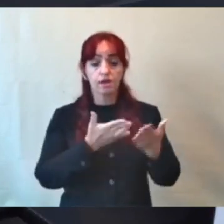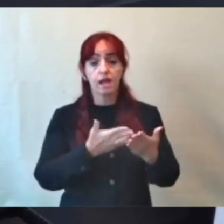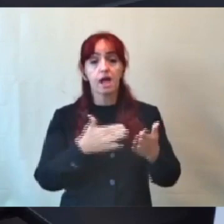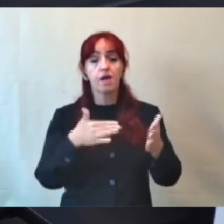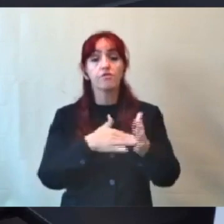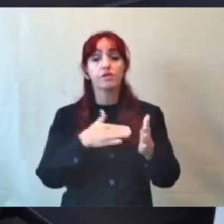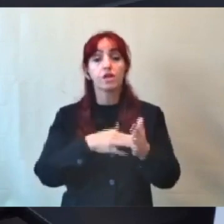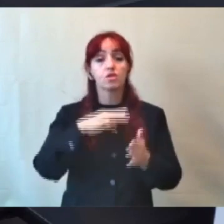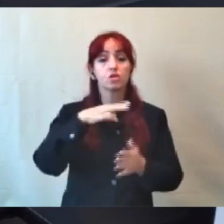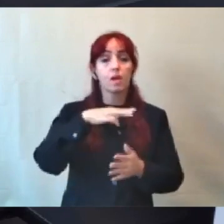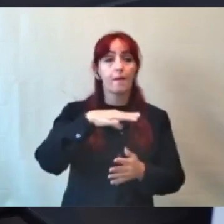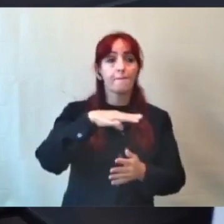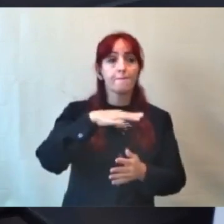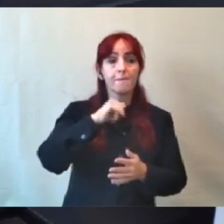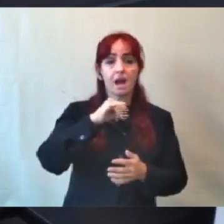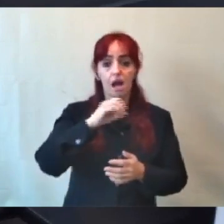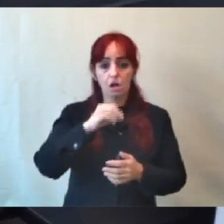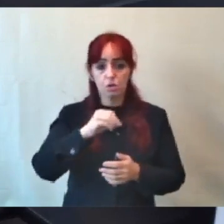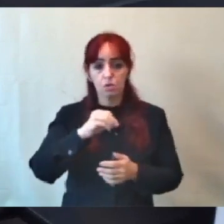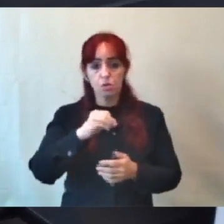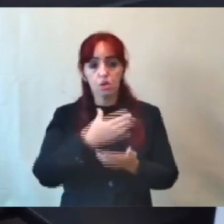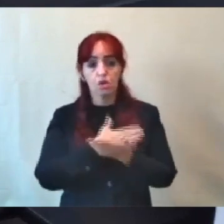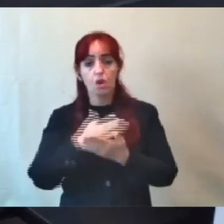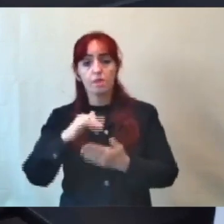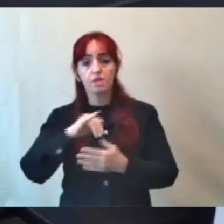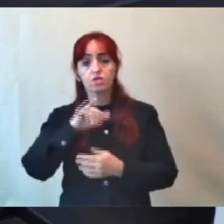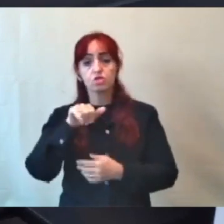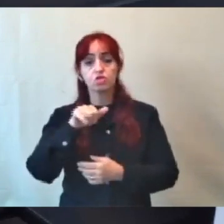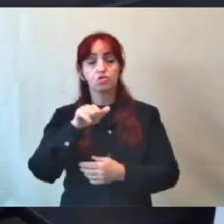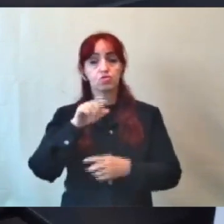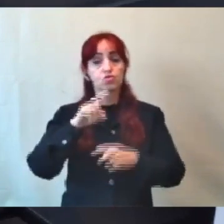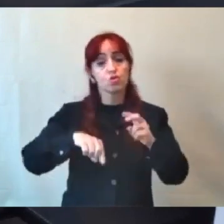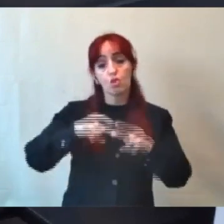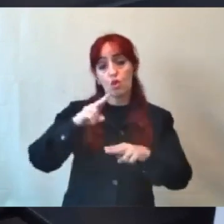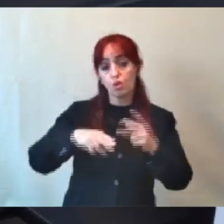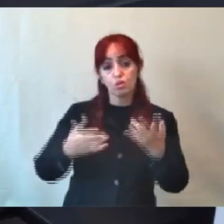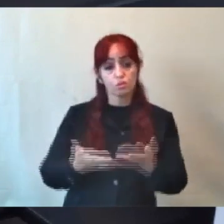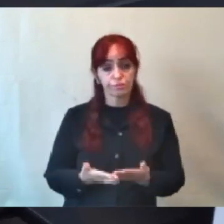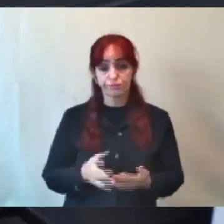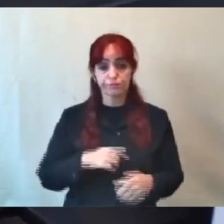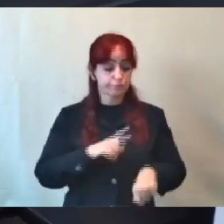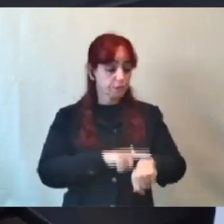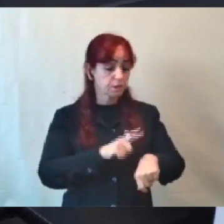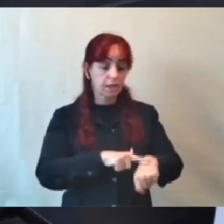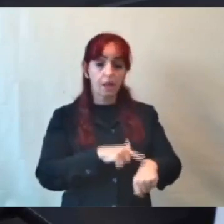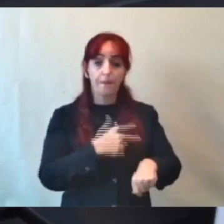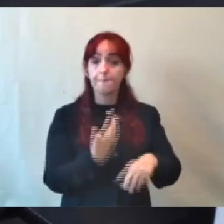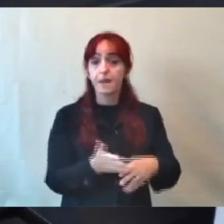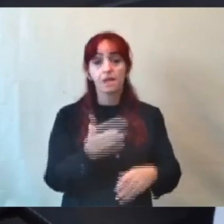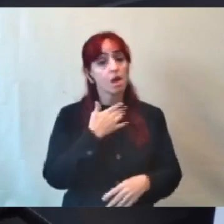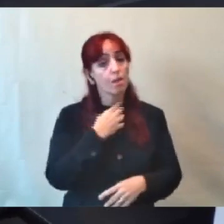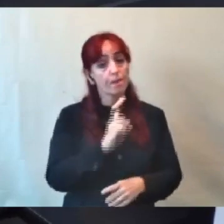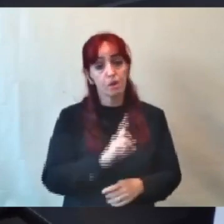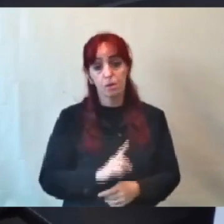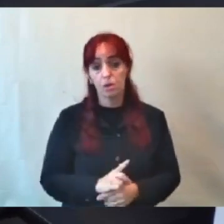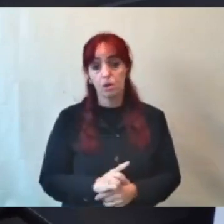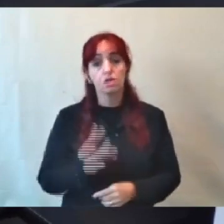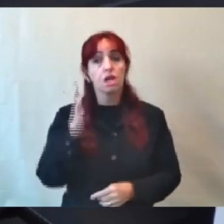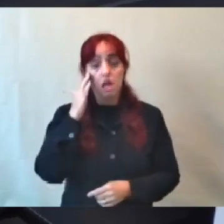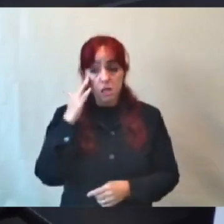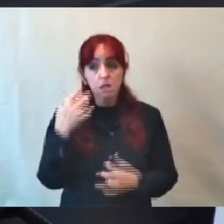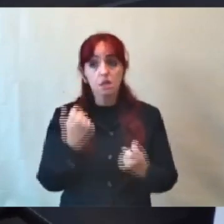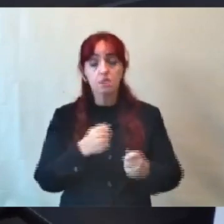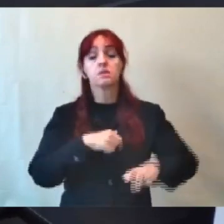nós não temos tempo a perder e eu acho que no serviço público a gente tem que se desprover muitas vezes do nosso ego de entender que o trabalho precisa ser feito,